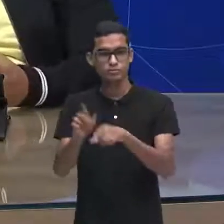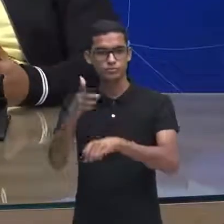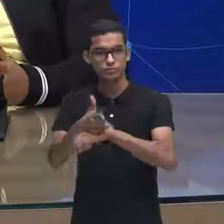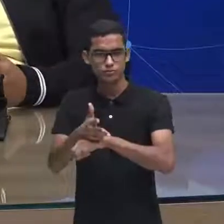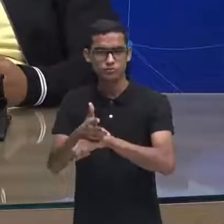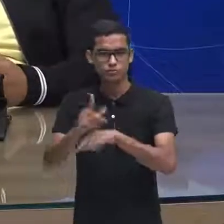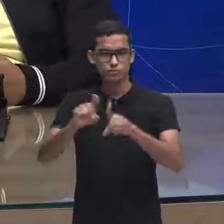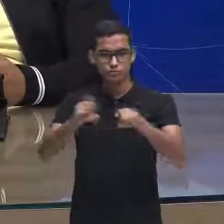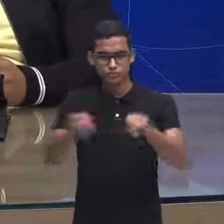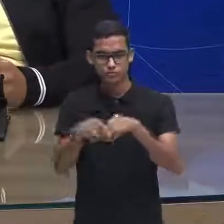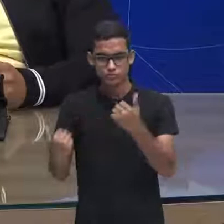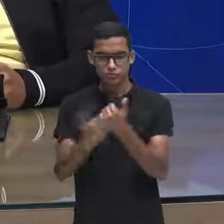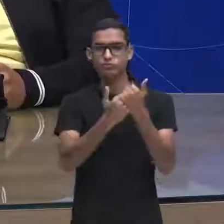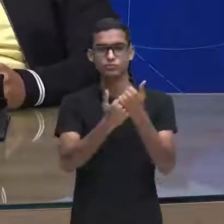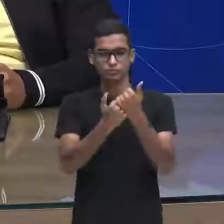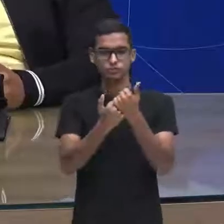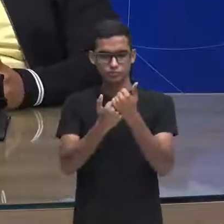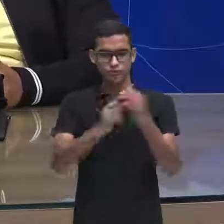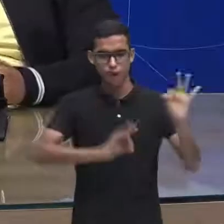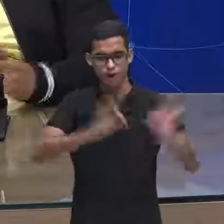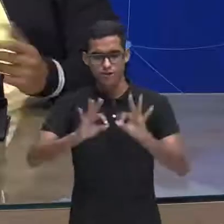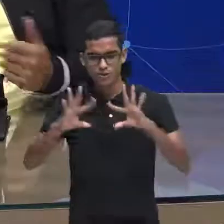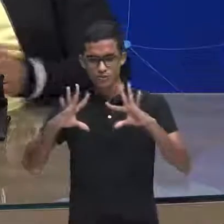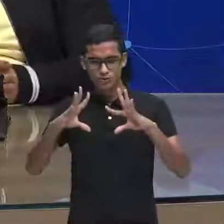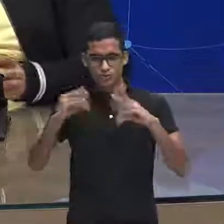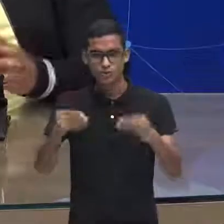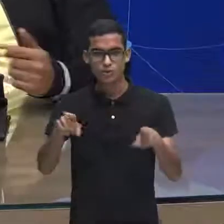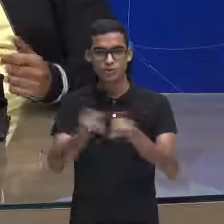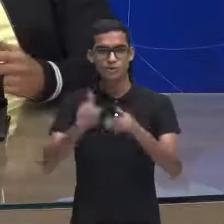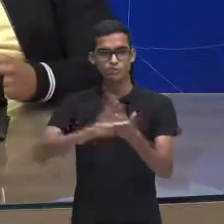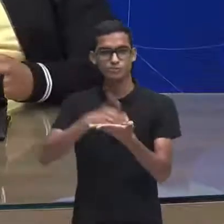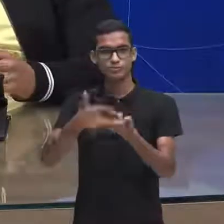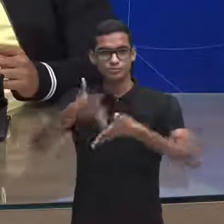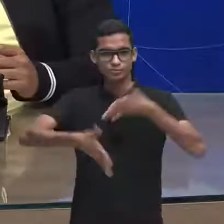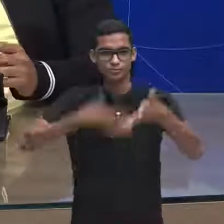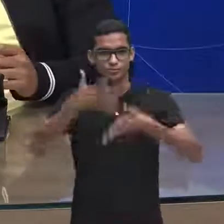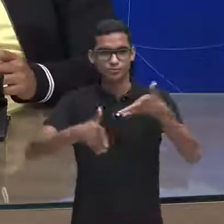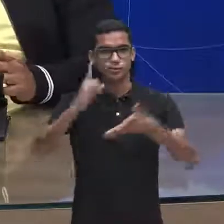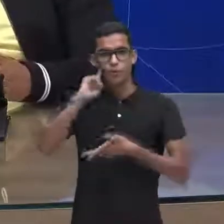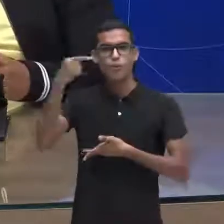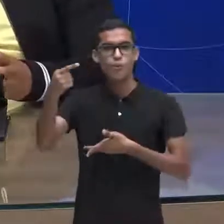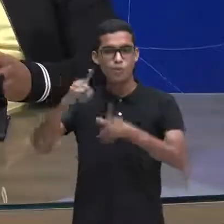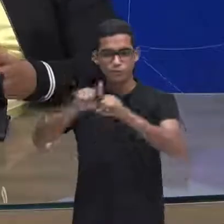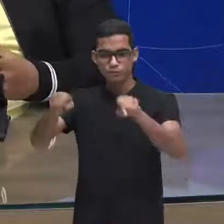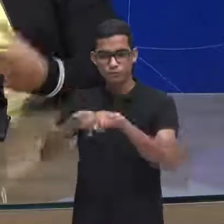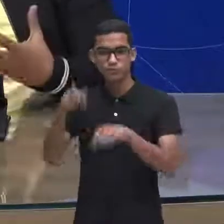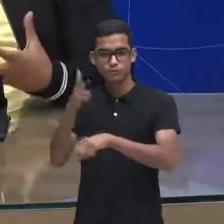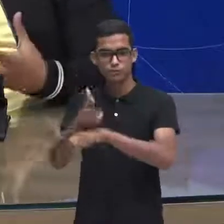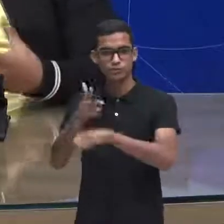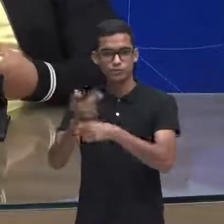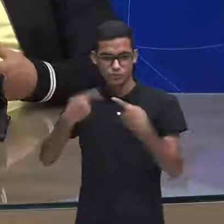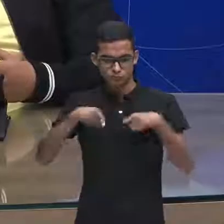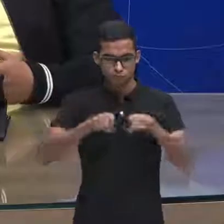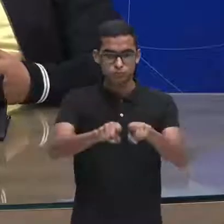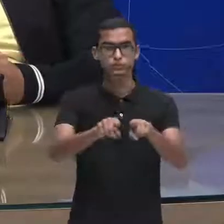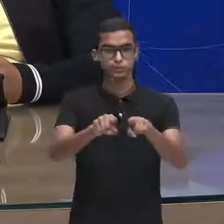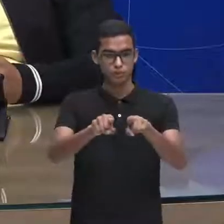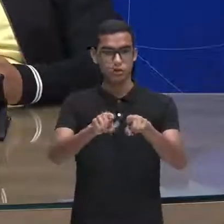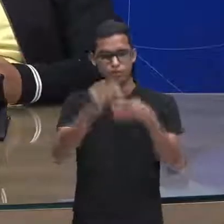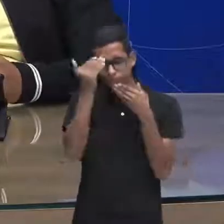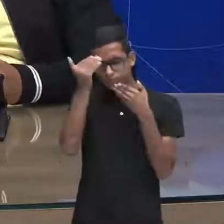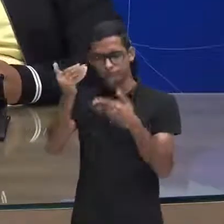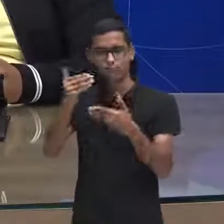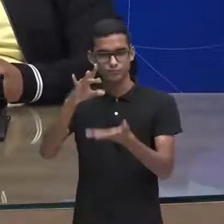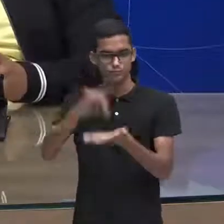fazendo tudo acontecer direitinho nosso intérprete de Libras que está ali em outro estúdio traduzindo tudo em tempo real muito obrigado por essa